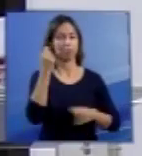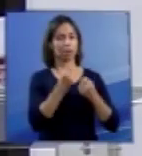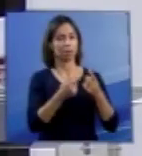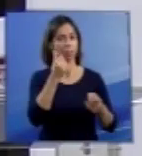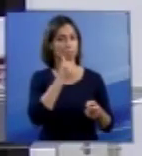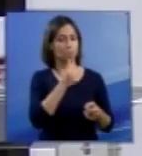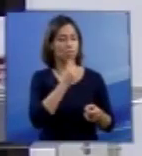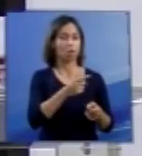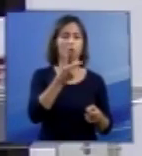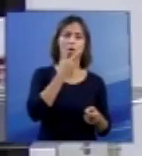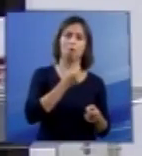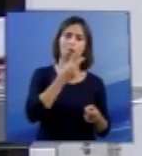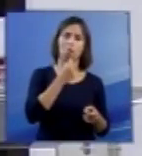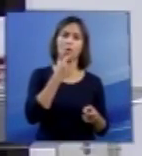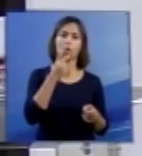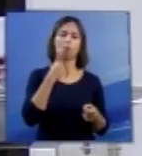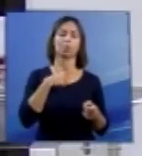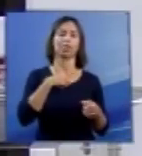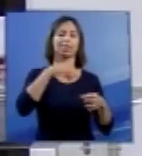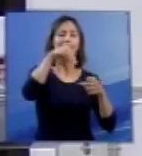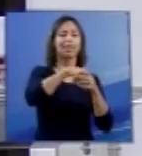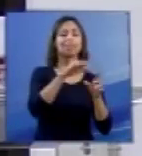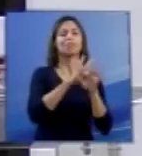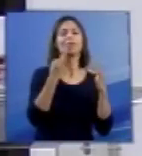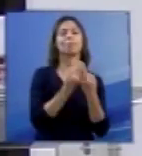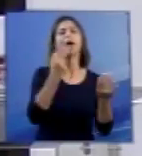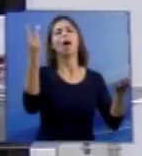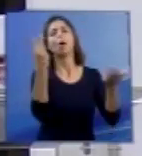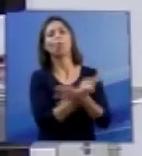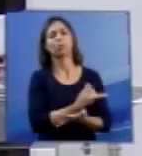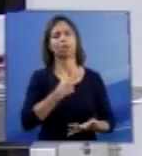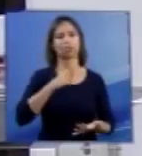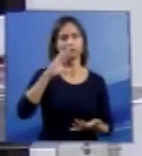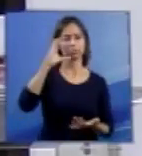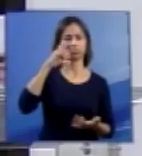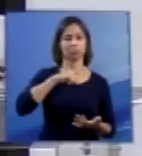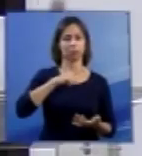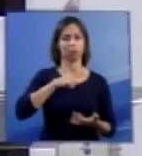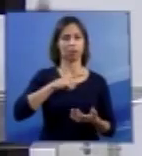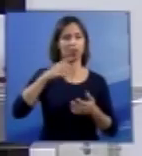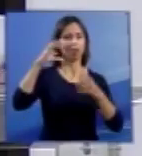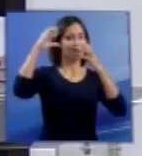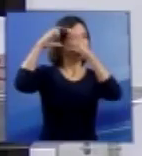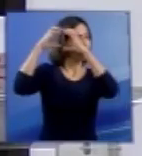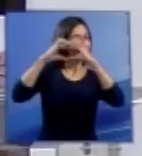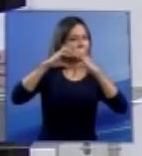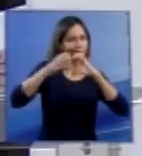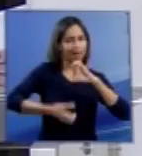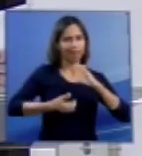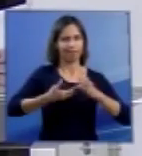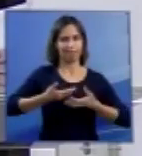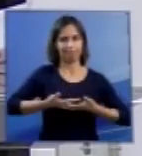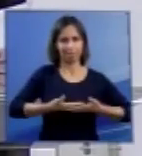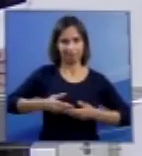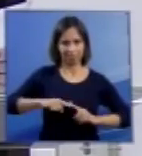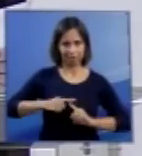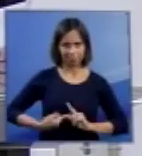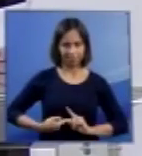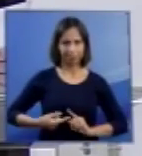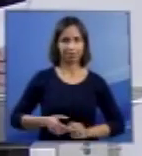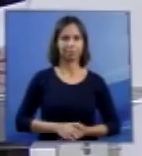para os homens envolvidos nessa situação, para toda a família, a continuação dessa gravidez.